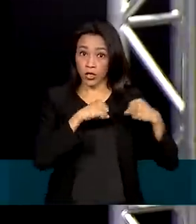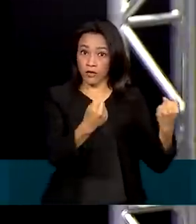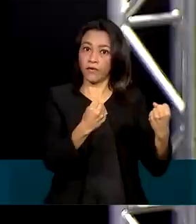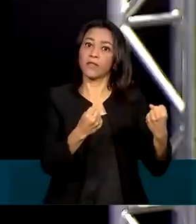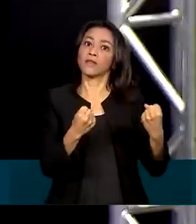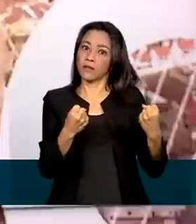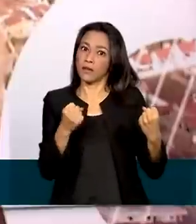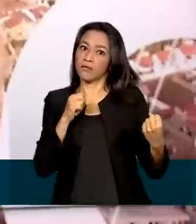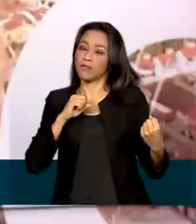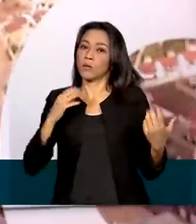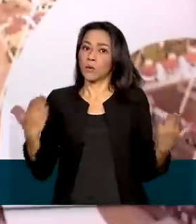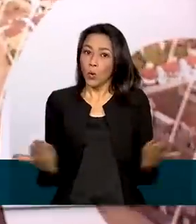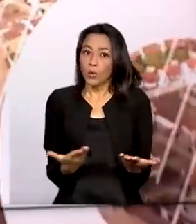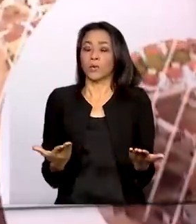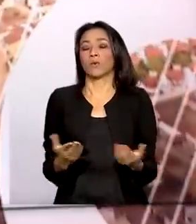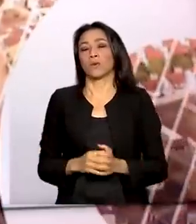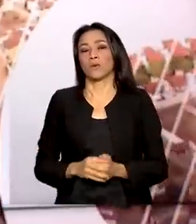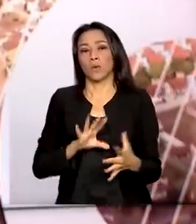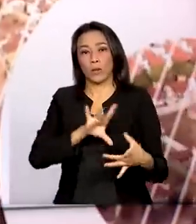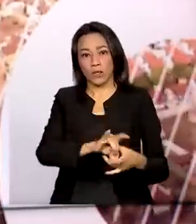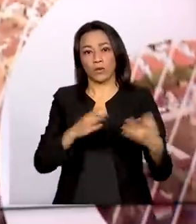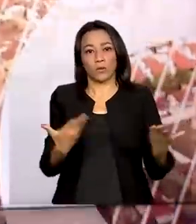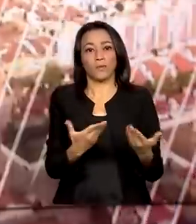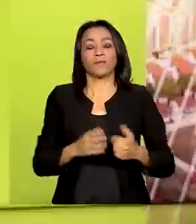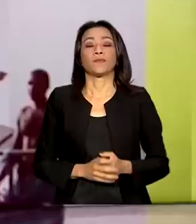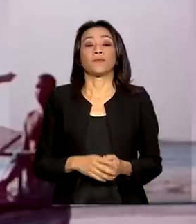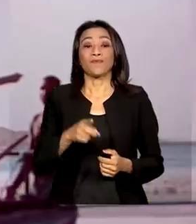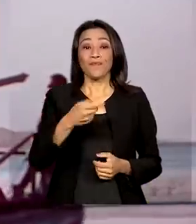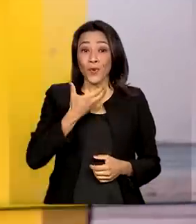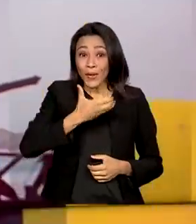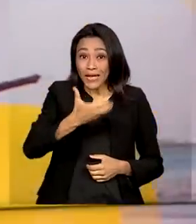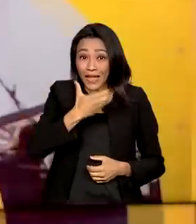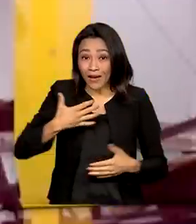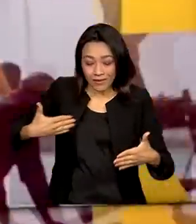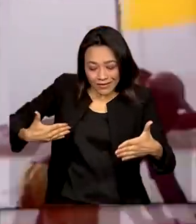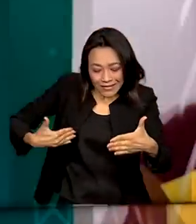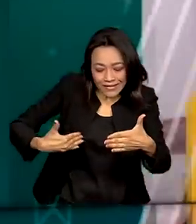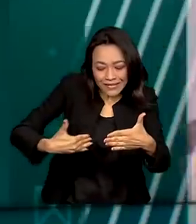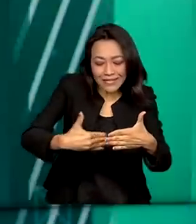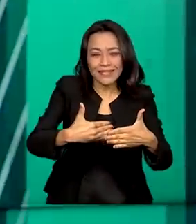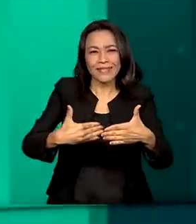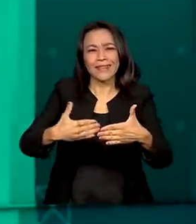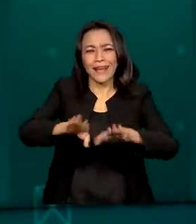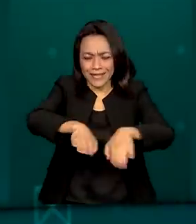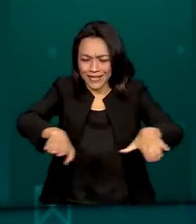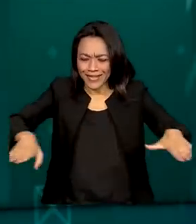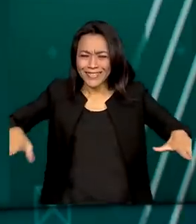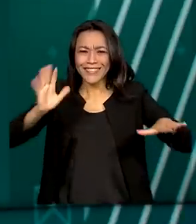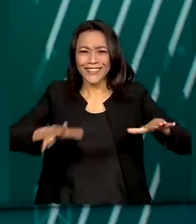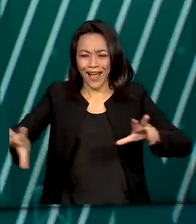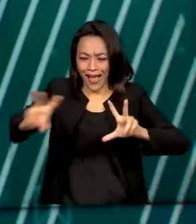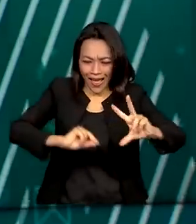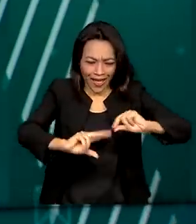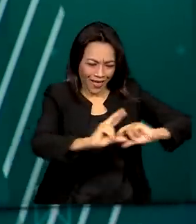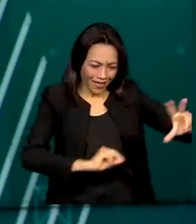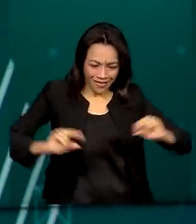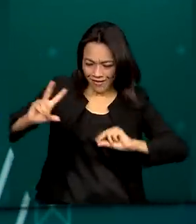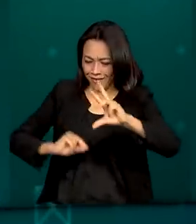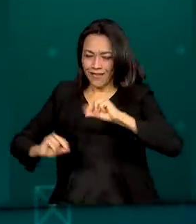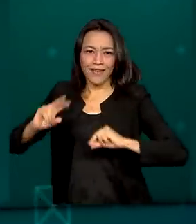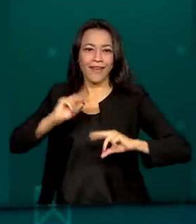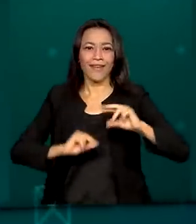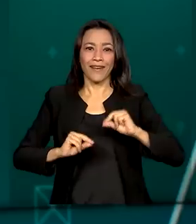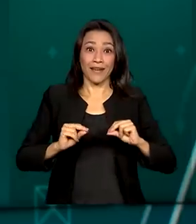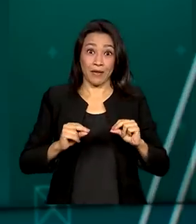atualizados. O Natal está chegando e muitas crianças já começaram a receber os presentes do Papai Noel dos